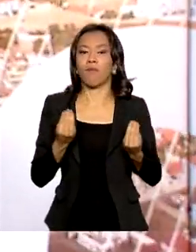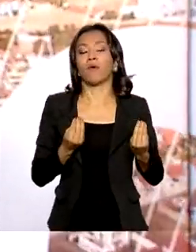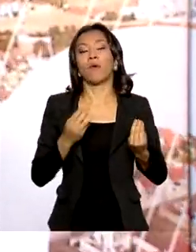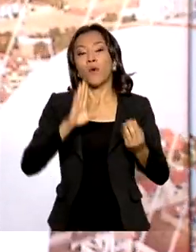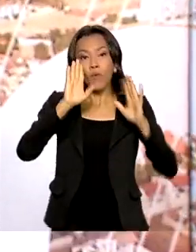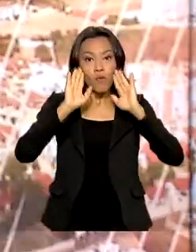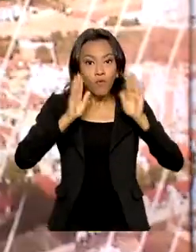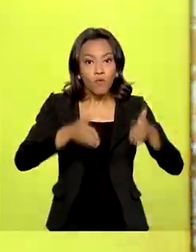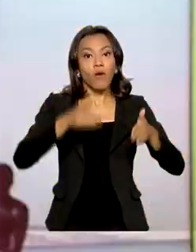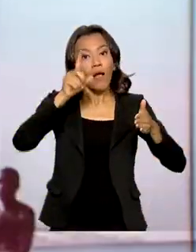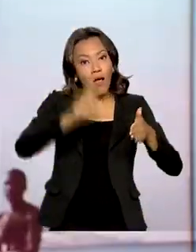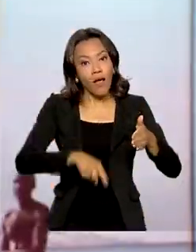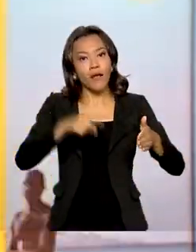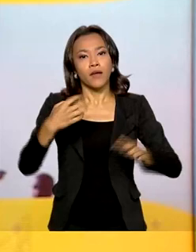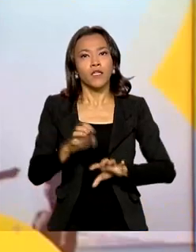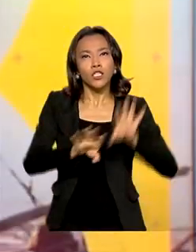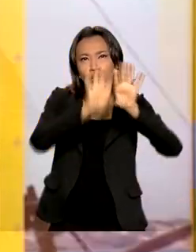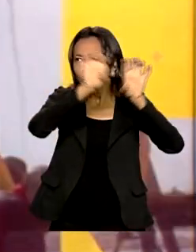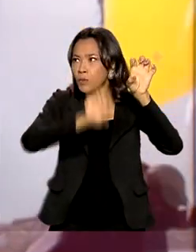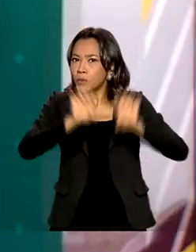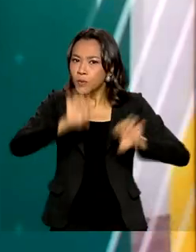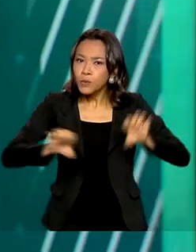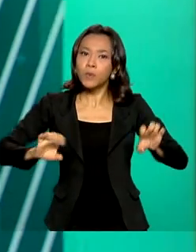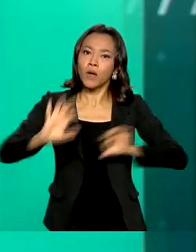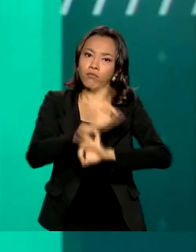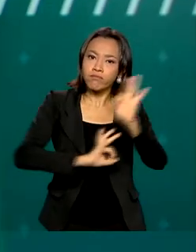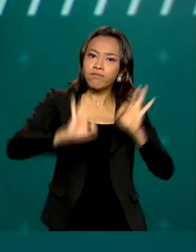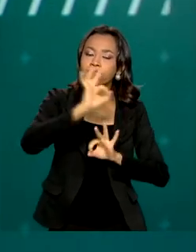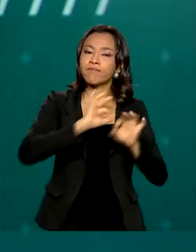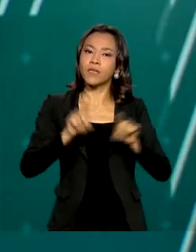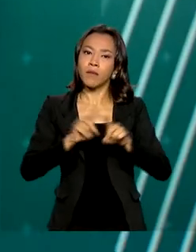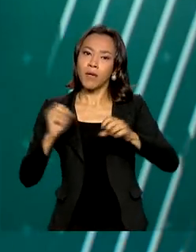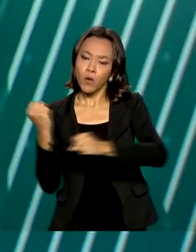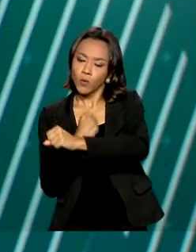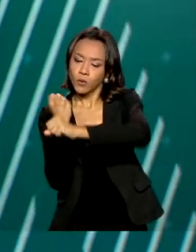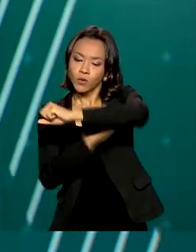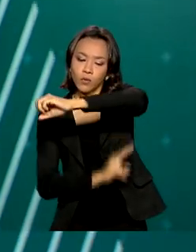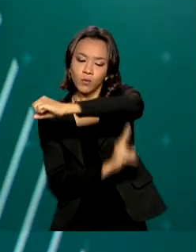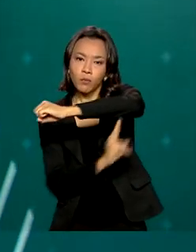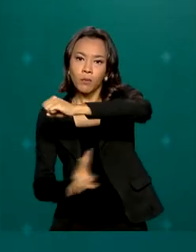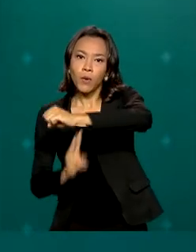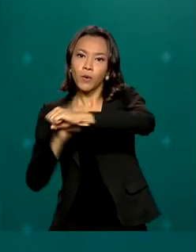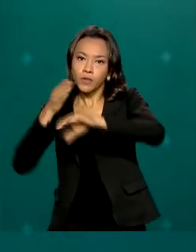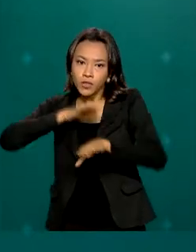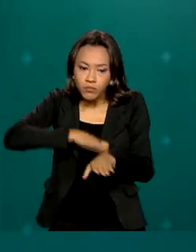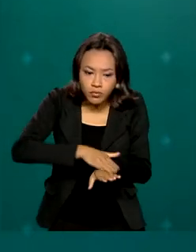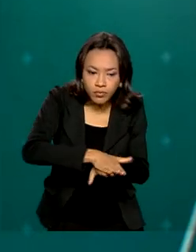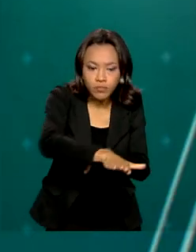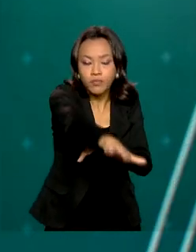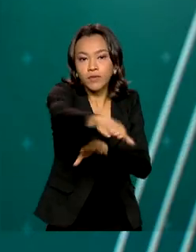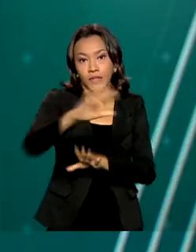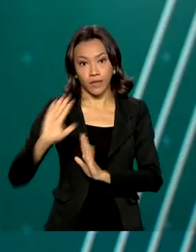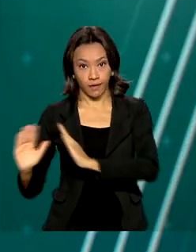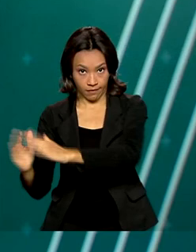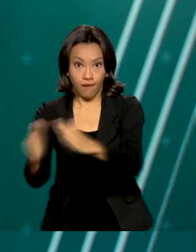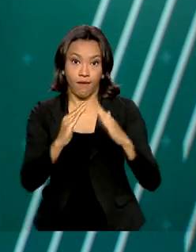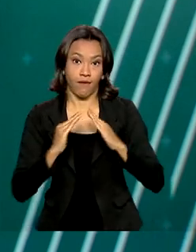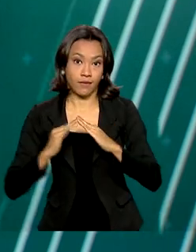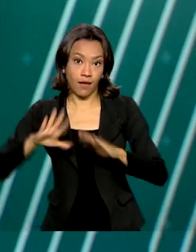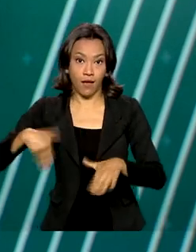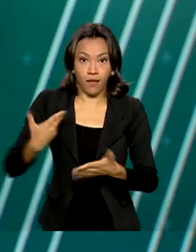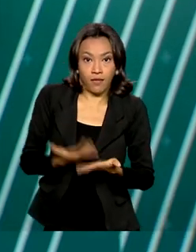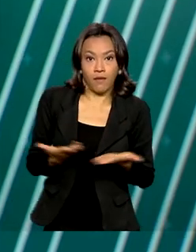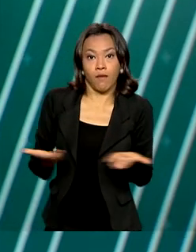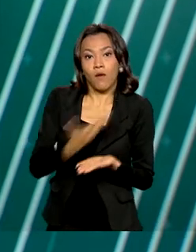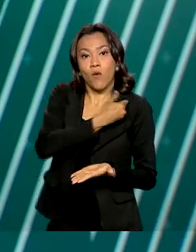prioridade é reconstruir a infraestrutura local com recuperação de pontes, estradas e residências. Até agora, o governo já